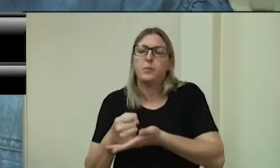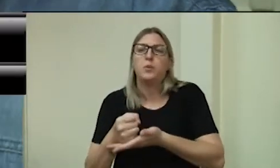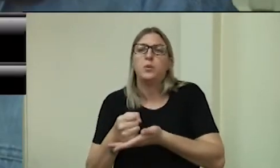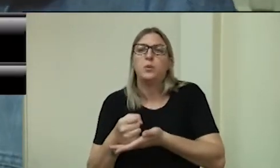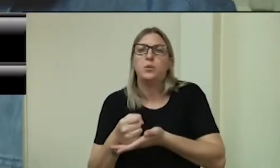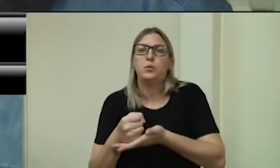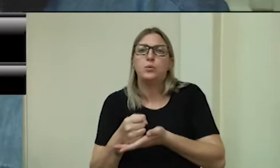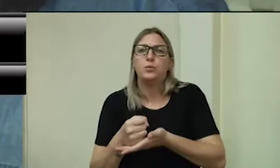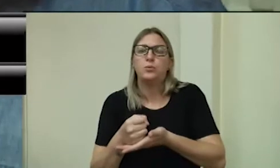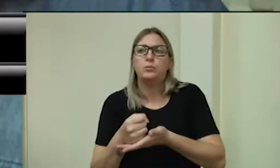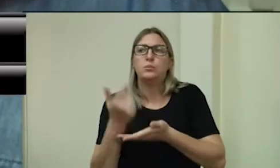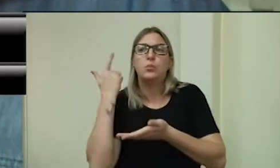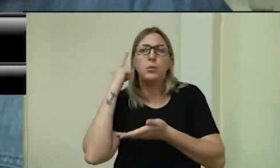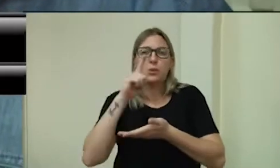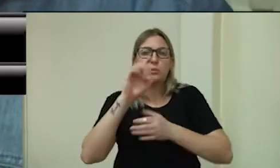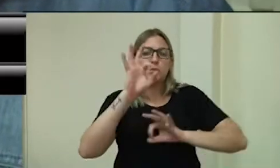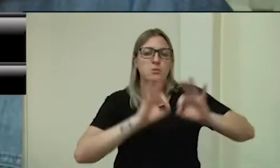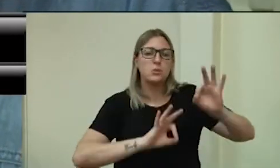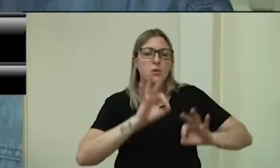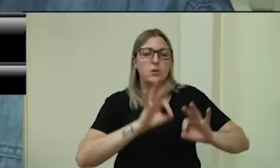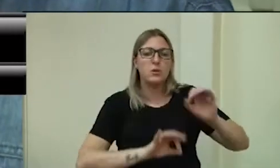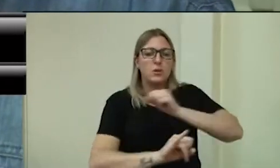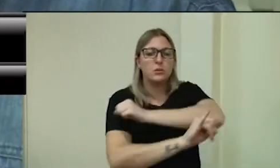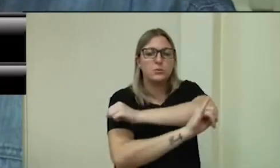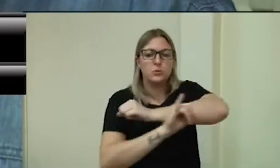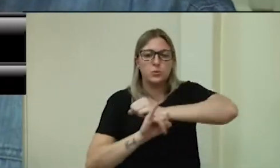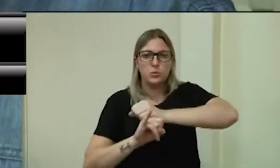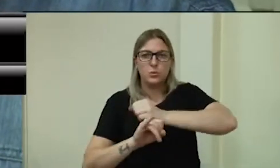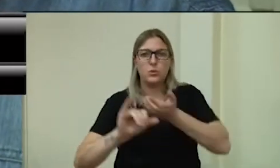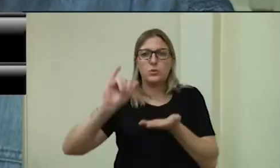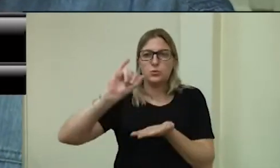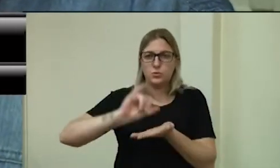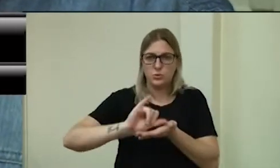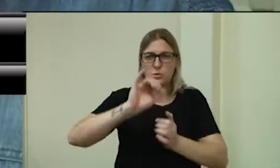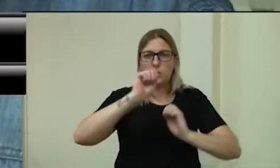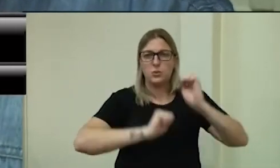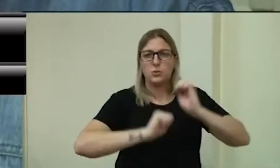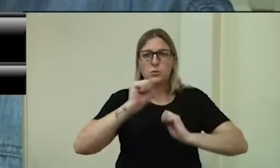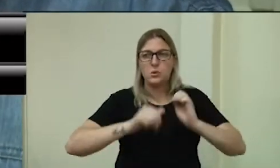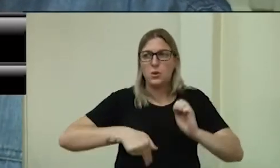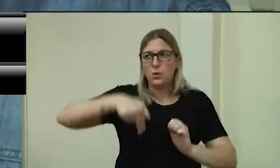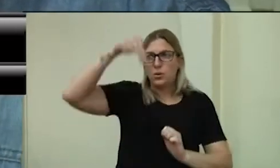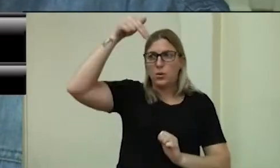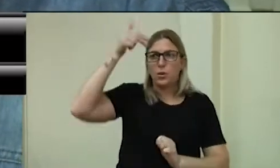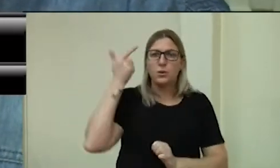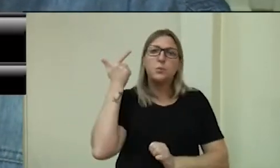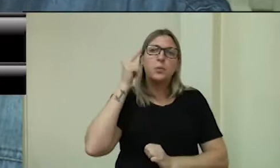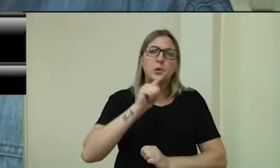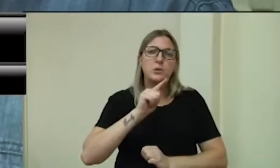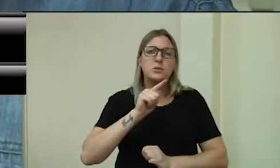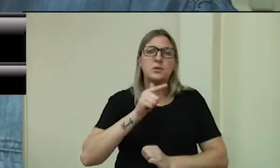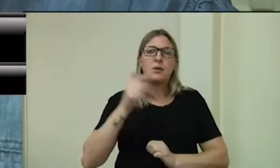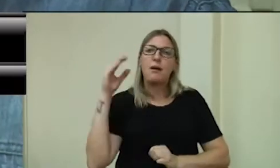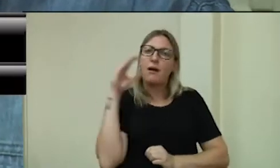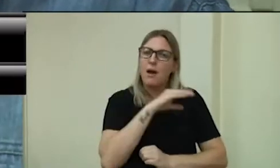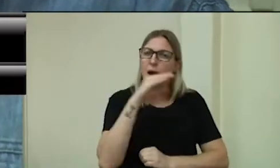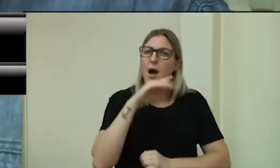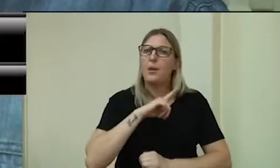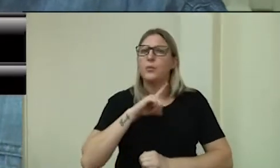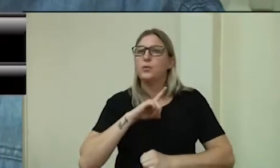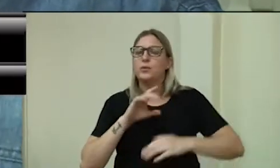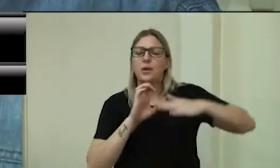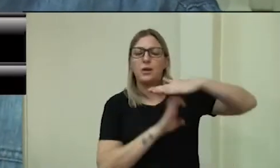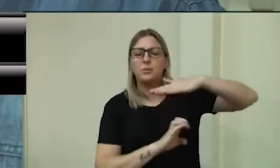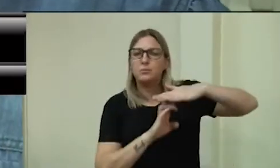da infraestrutura do Distrito Norte, para que nós possamos ter o quanto antes as empresas ali investindo,